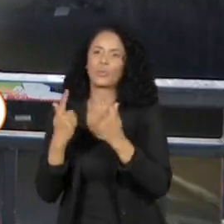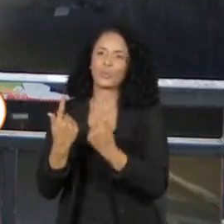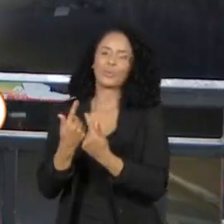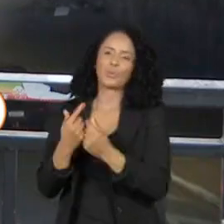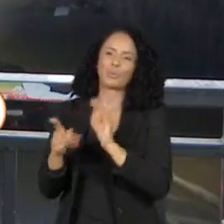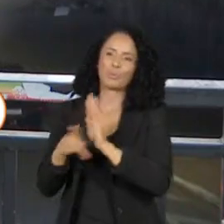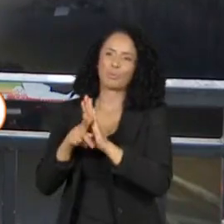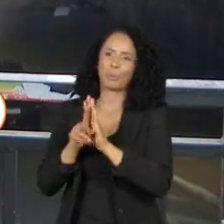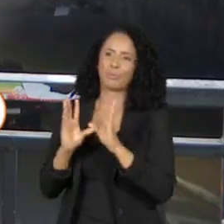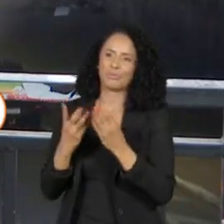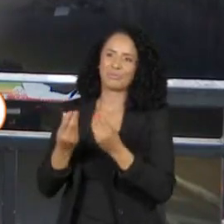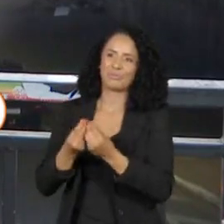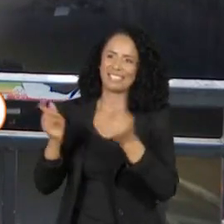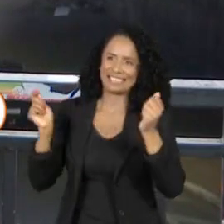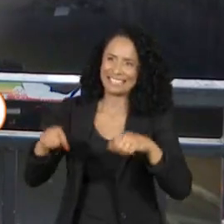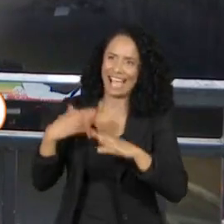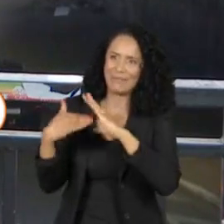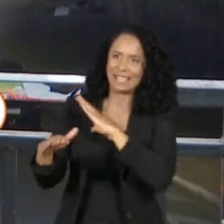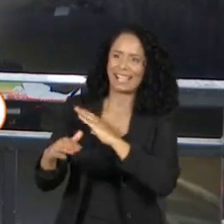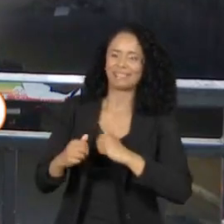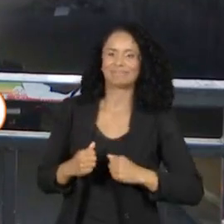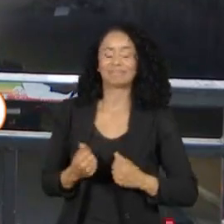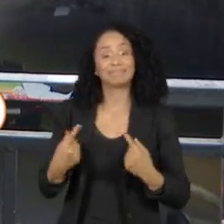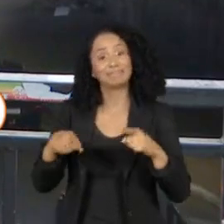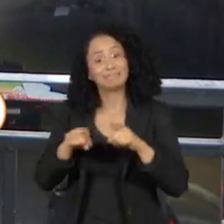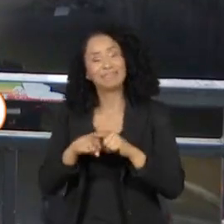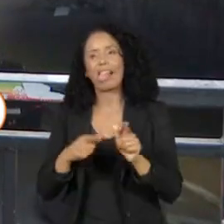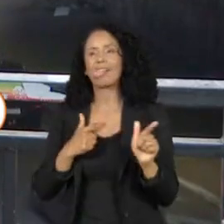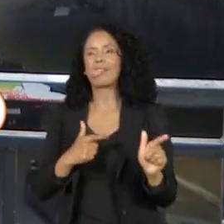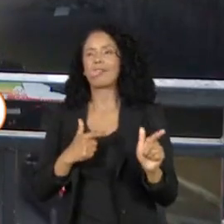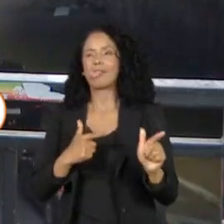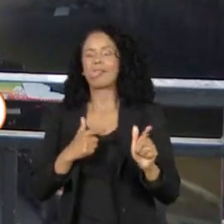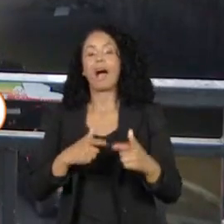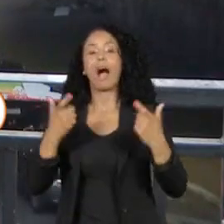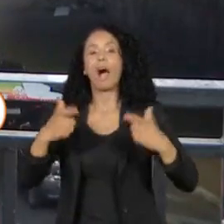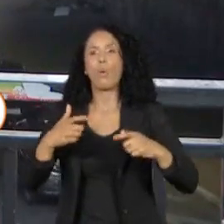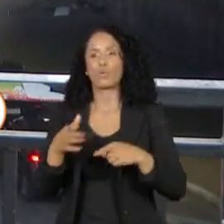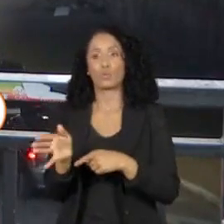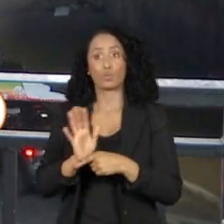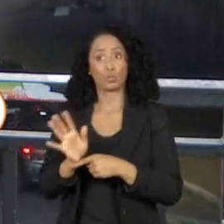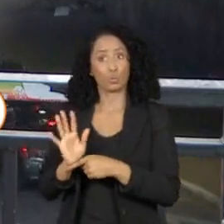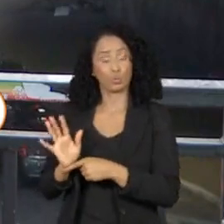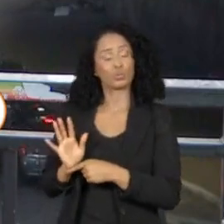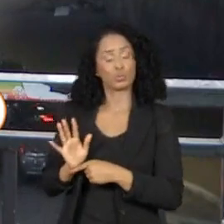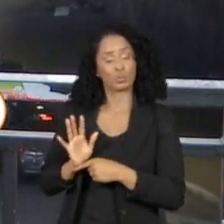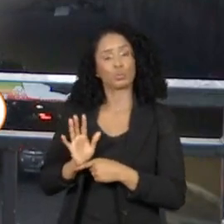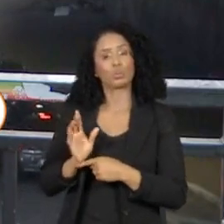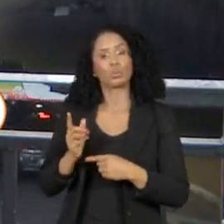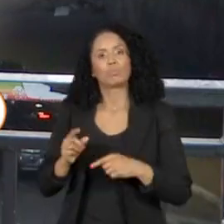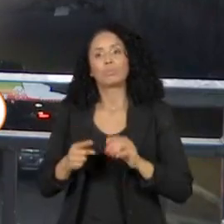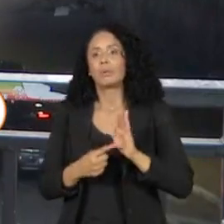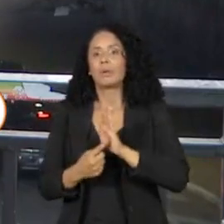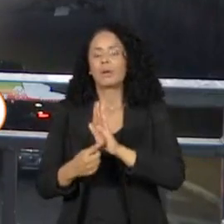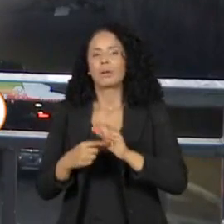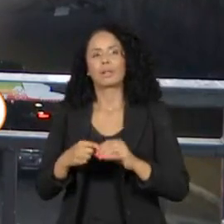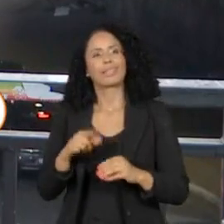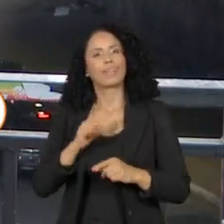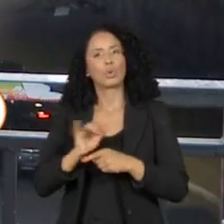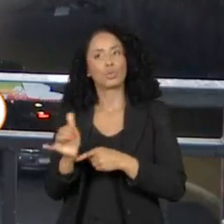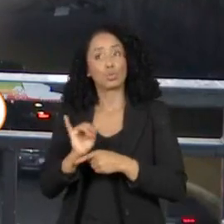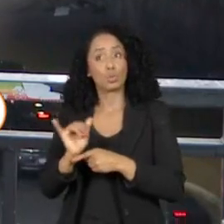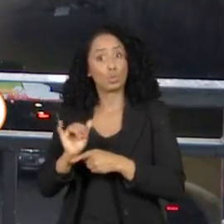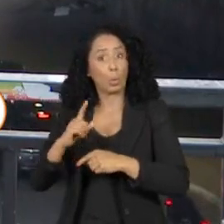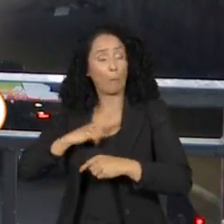Agora, enquanto no Twitter os memes rolavam soltos, no YouTube a transmissão do debate bateu o recorde de